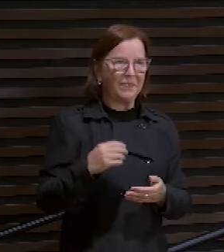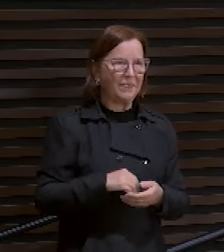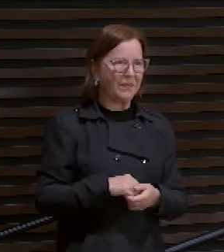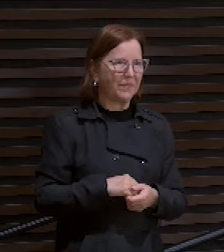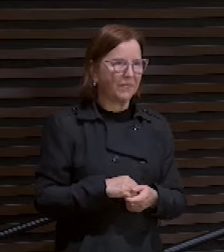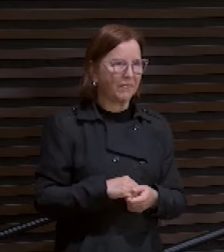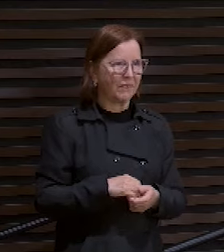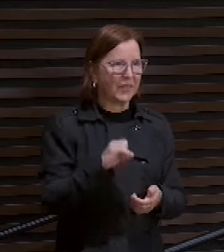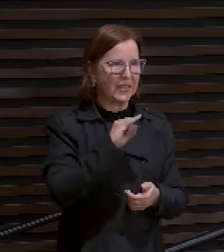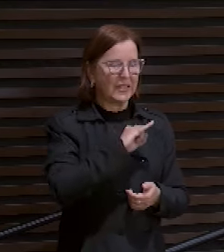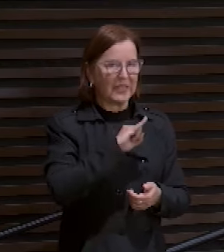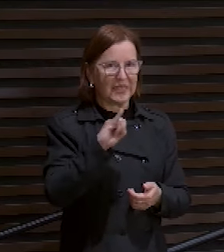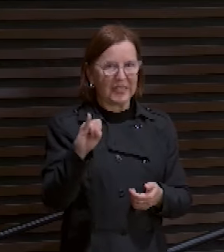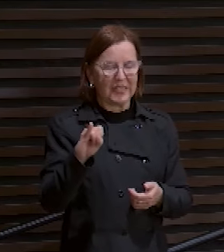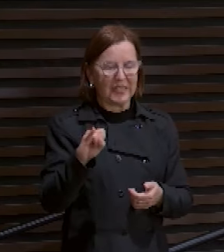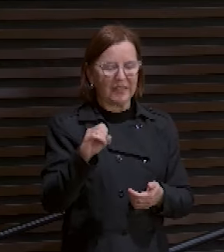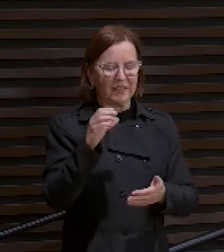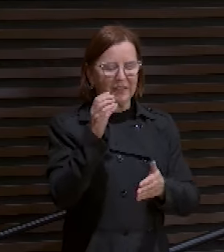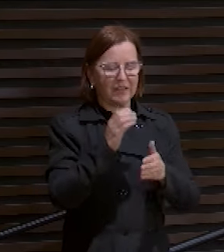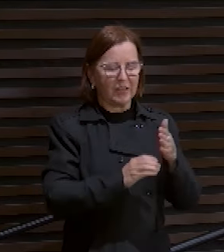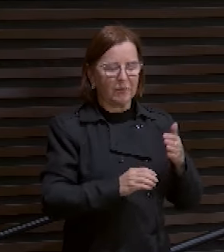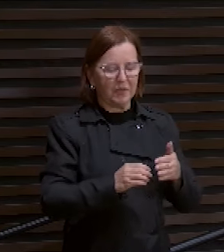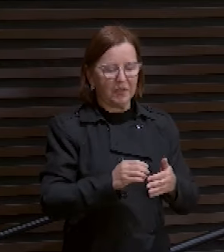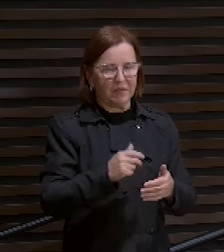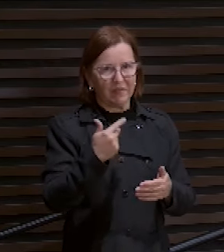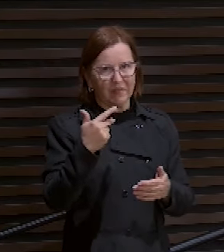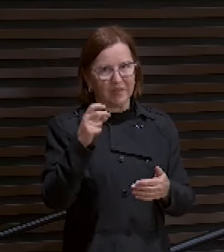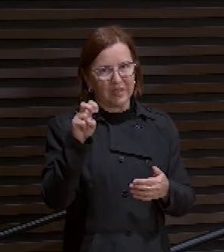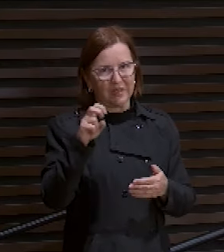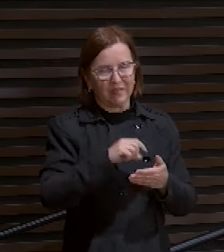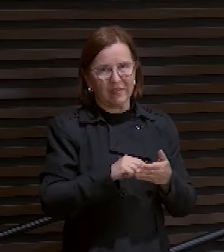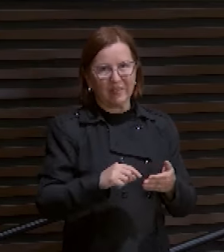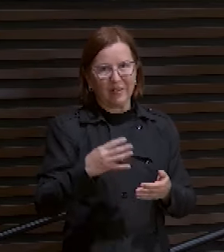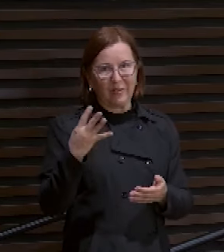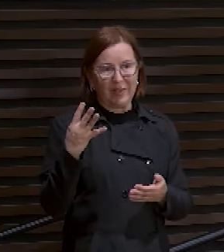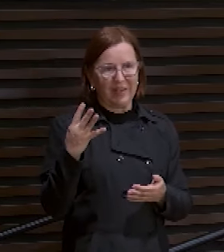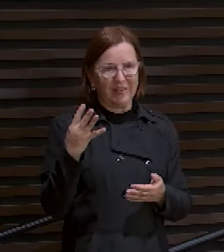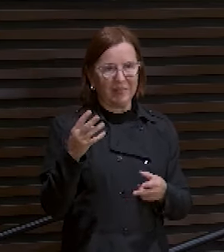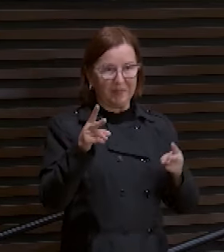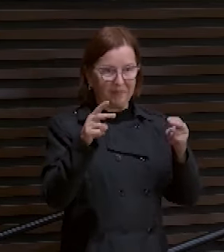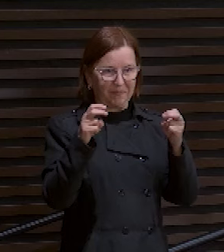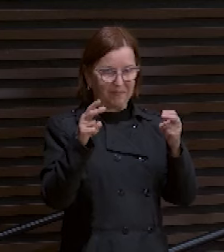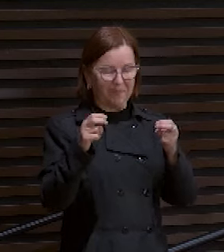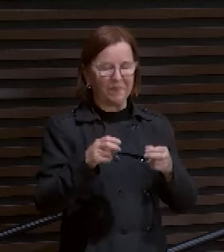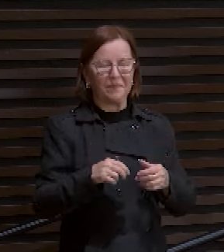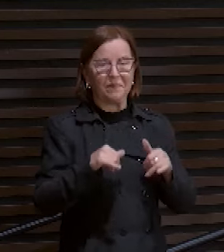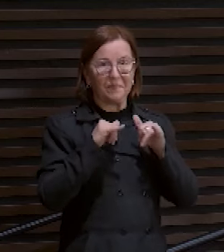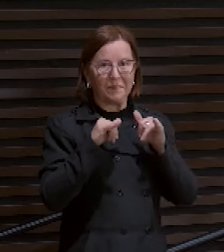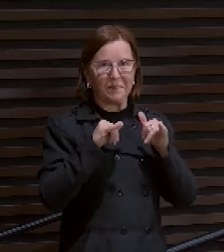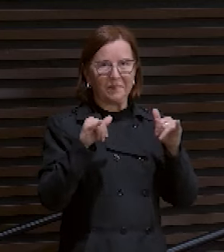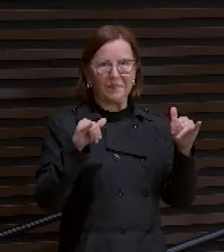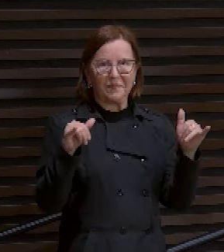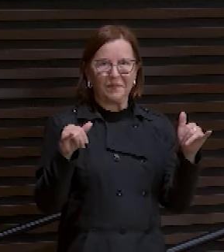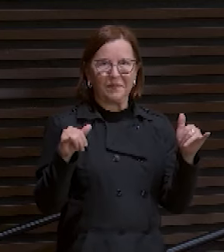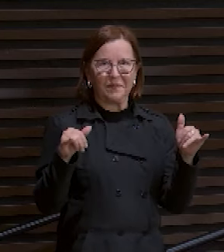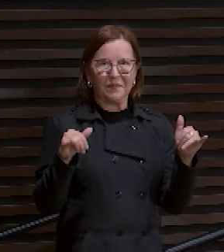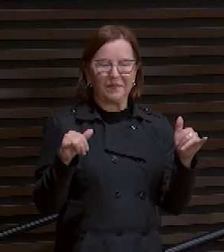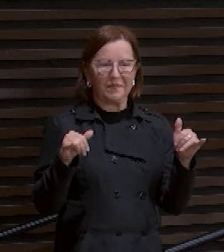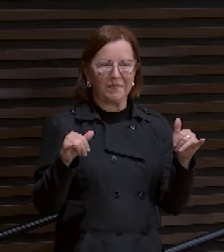Isaías 35, 4. Olha o que Ele está dizendo aí. Os